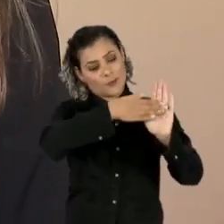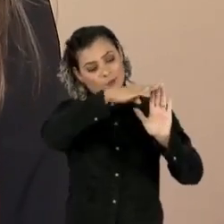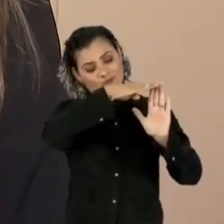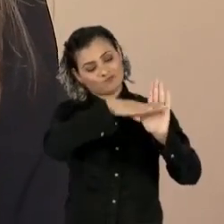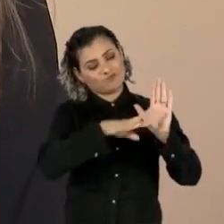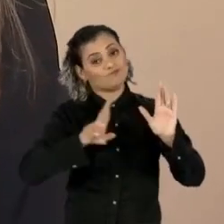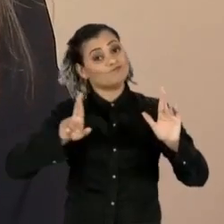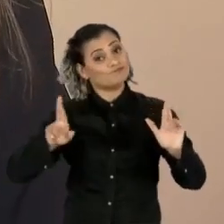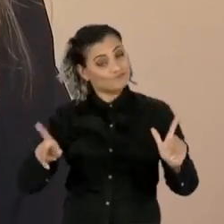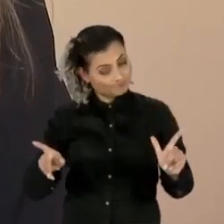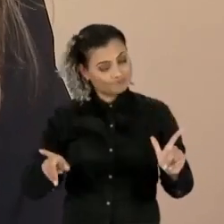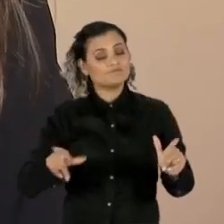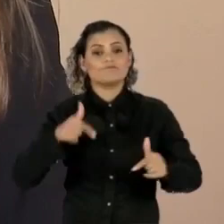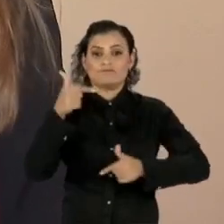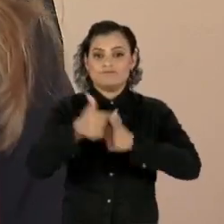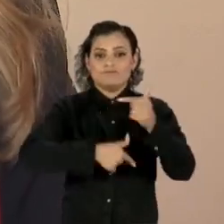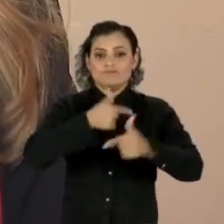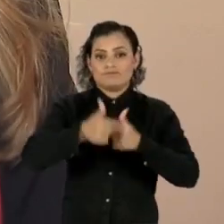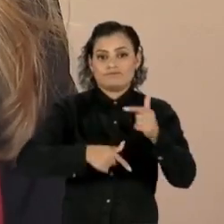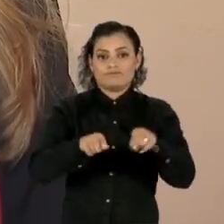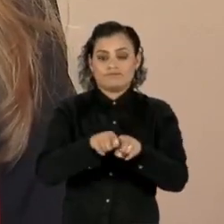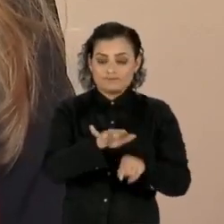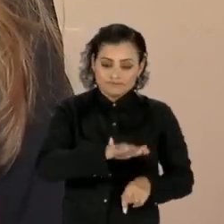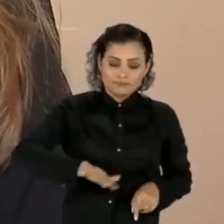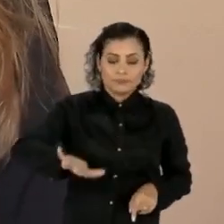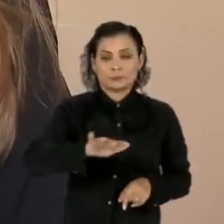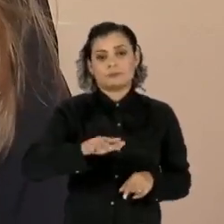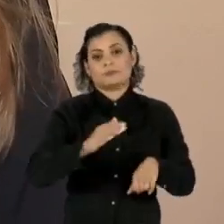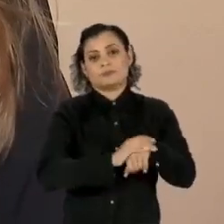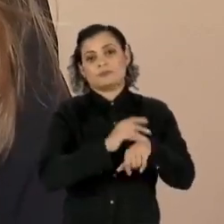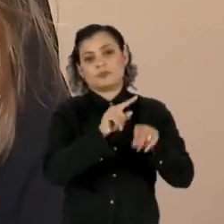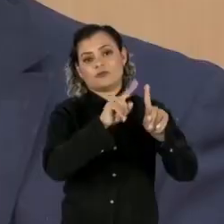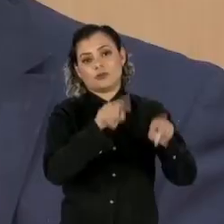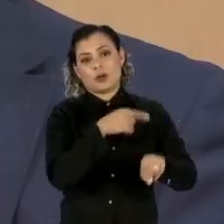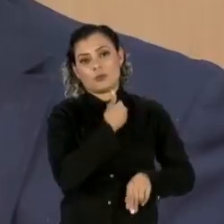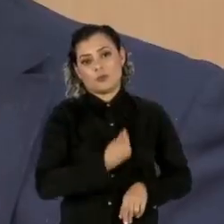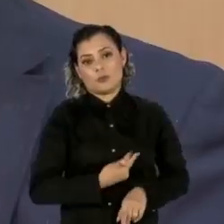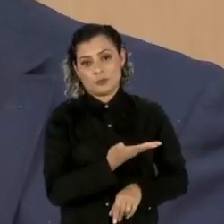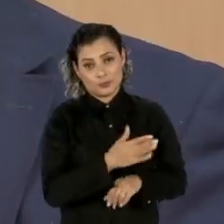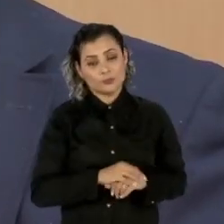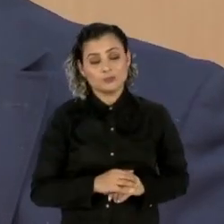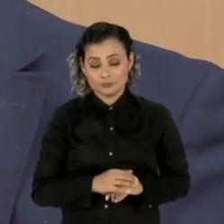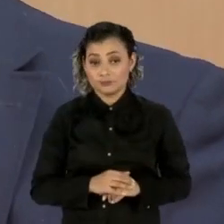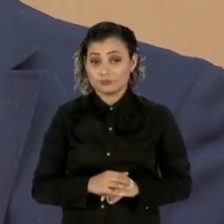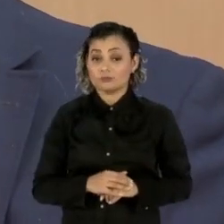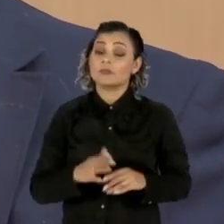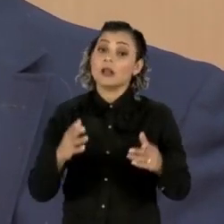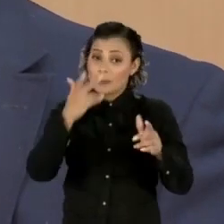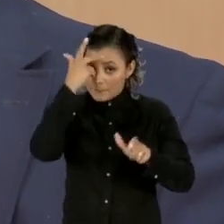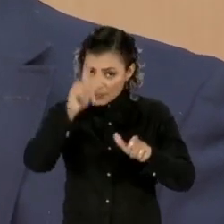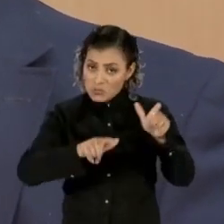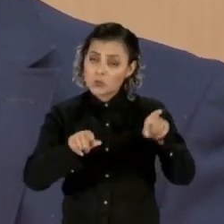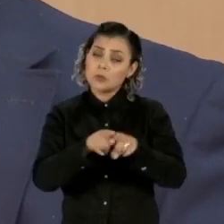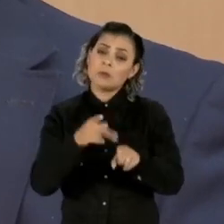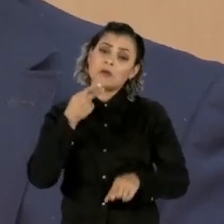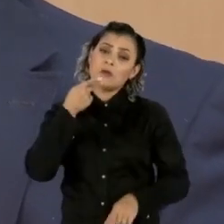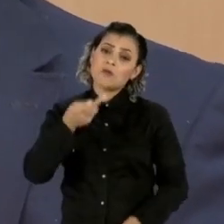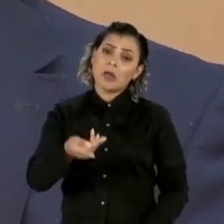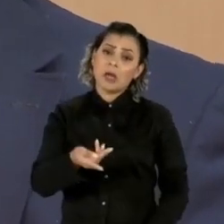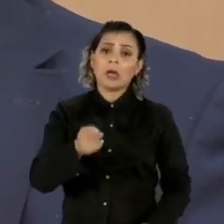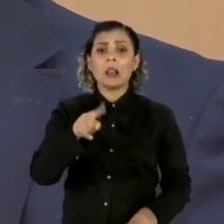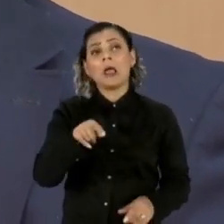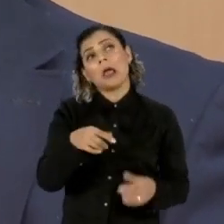para o regime geral de trabalhadores e também para o regime próprio de servidores públicos. Esses argumentos que se utilizam normalmente para